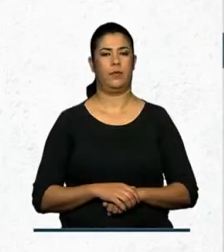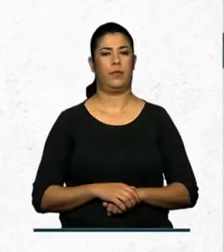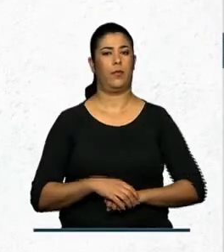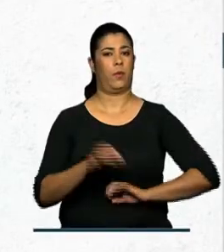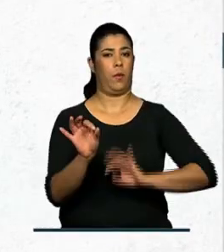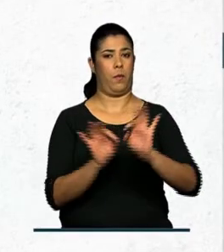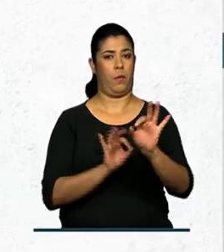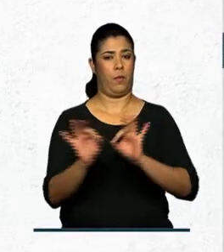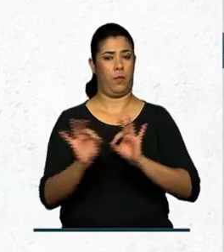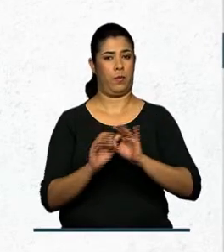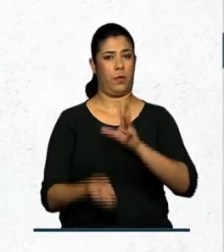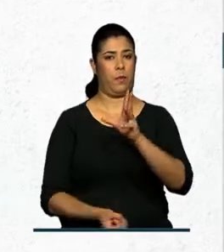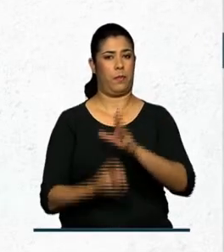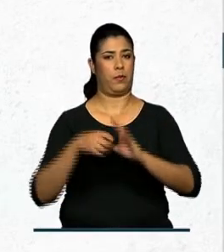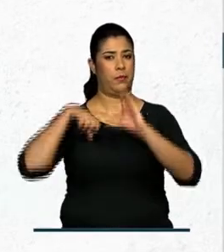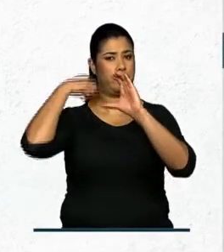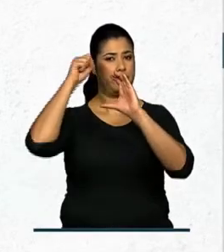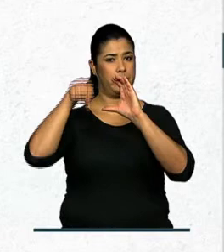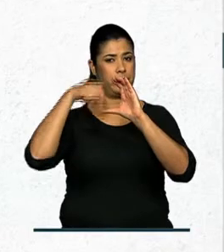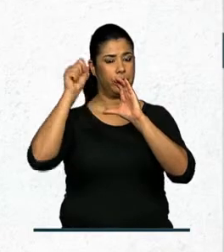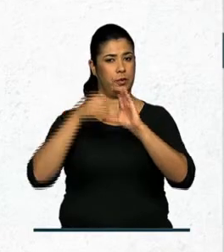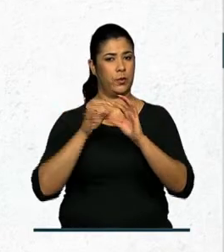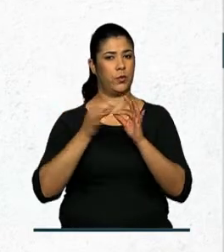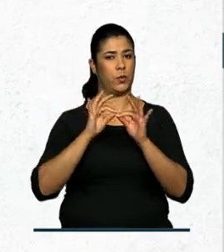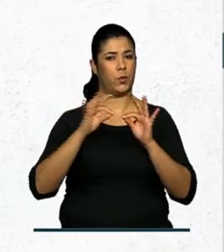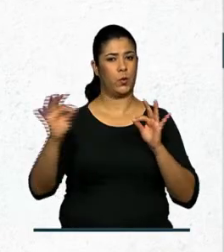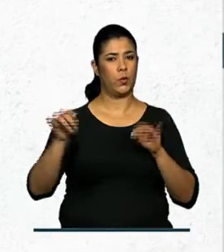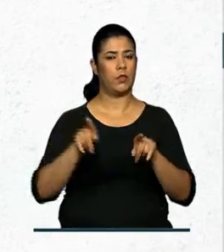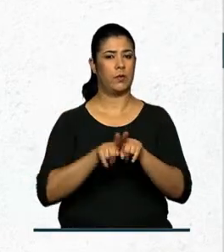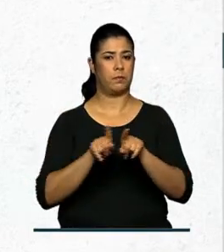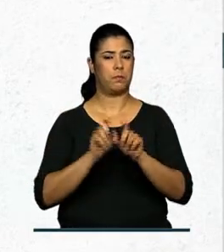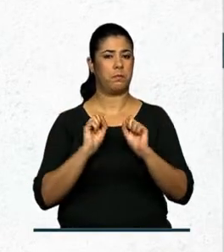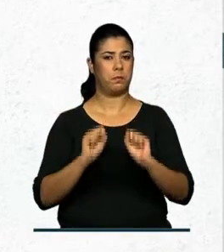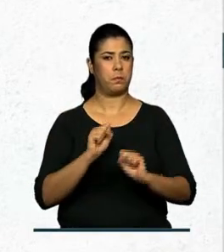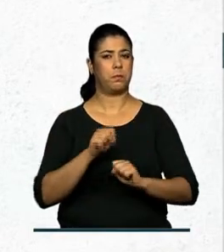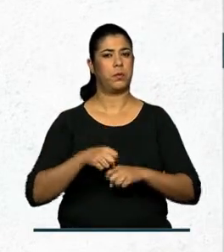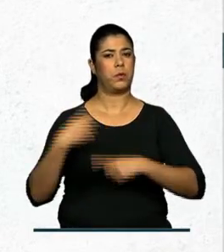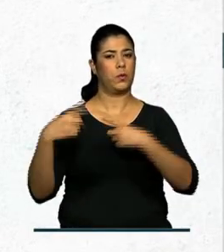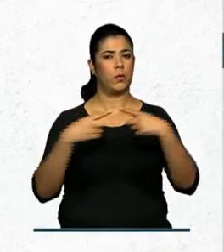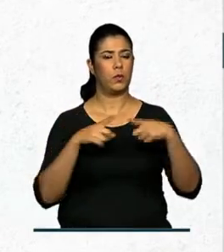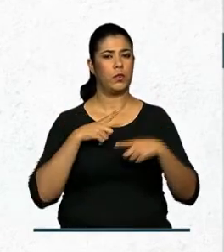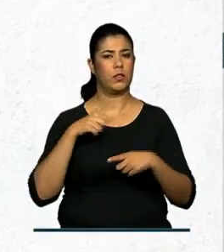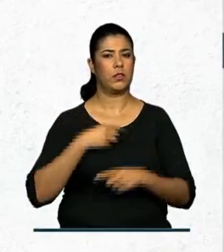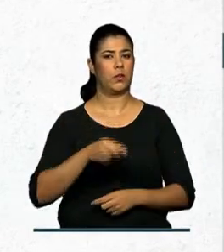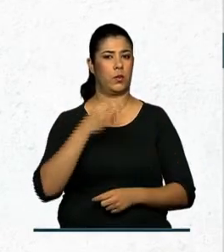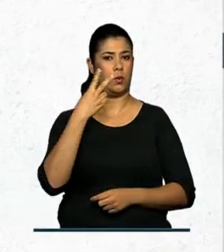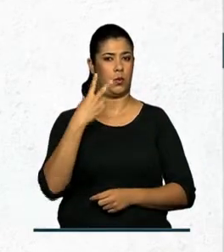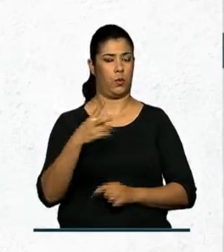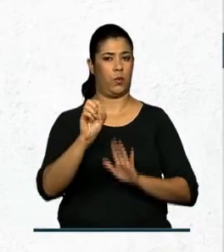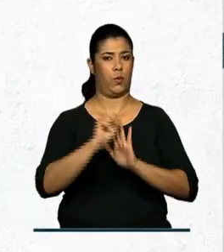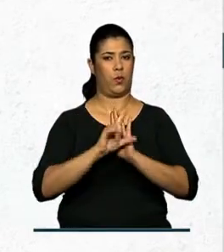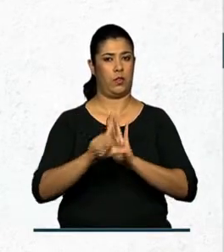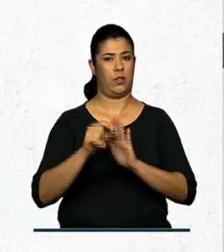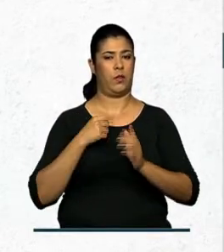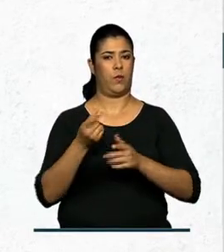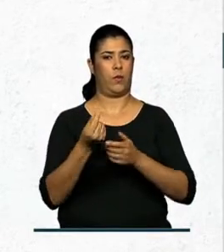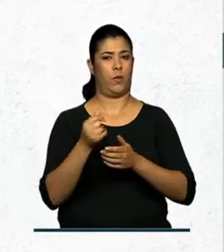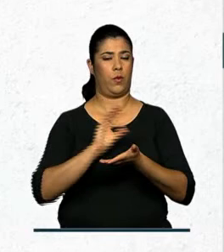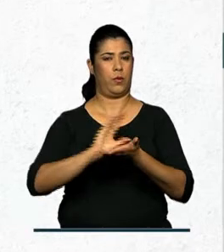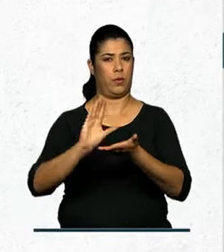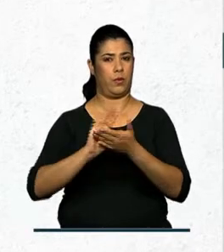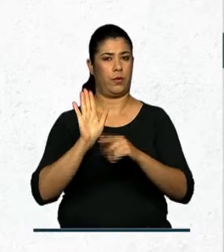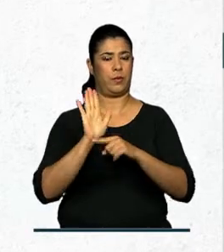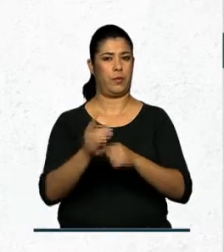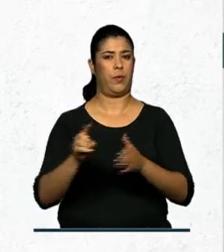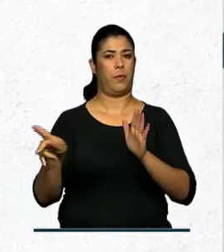Projetos de produções audiovisuais de longa metragem podem concorrer a dois editais de financiamento. Um deles é voltado